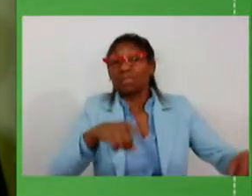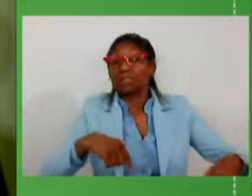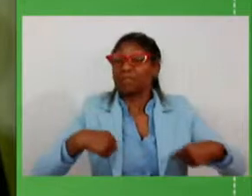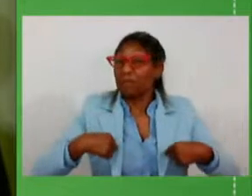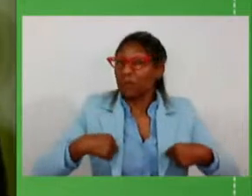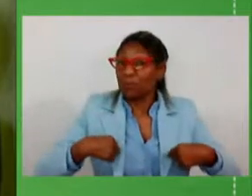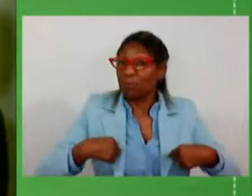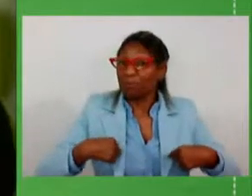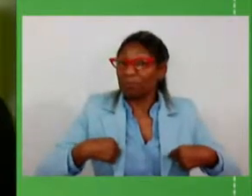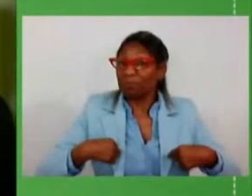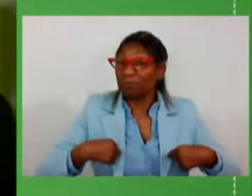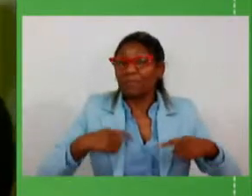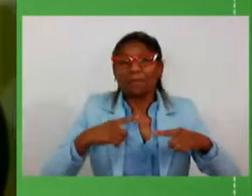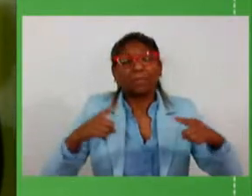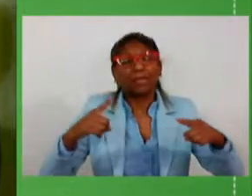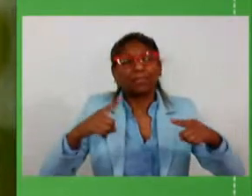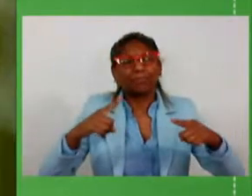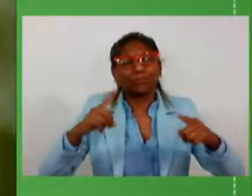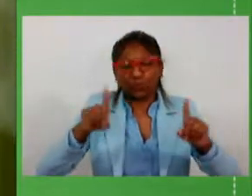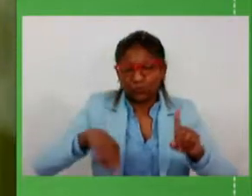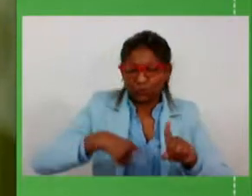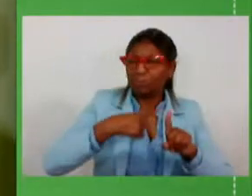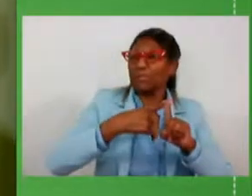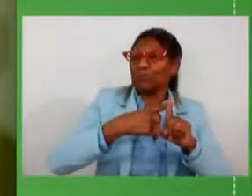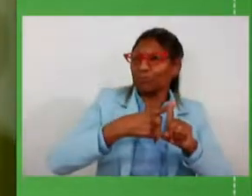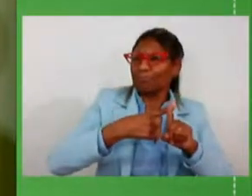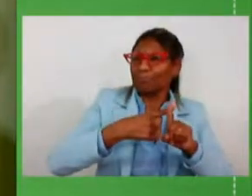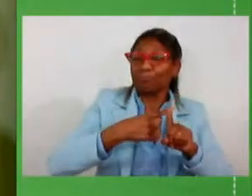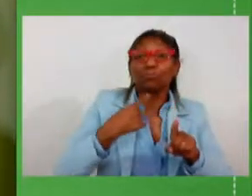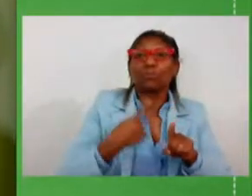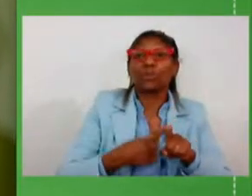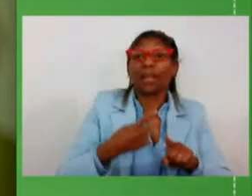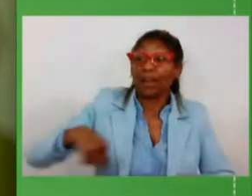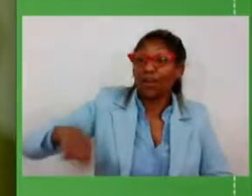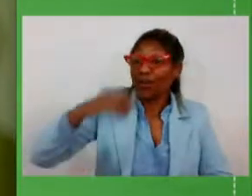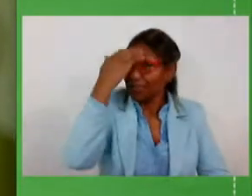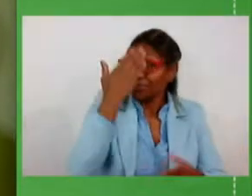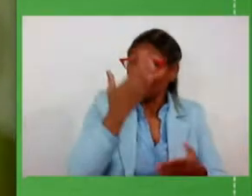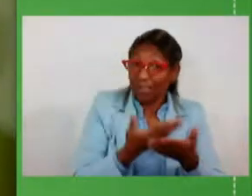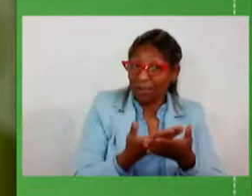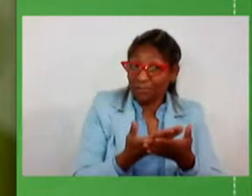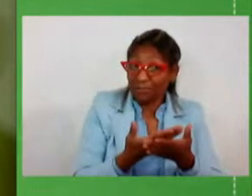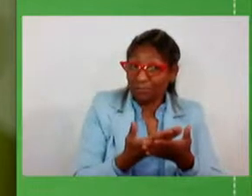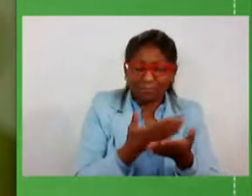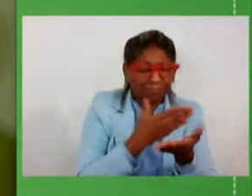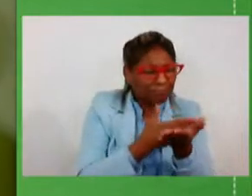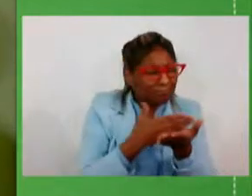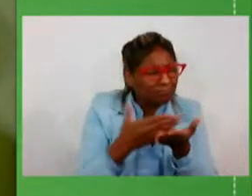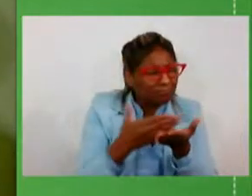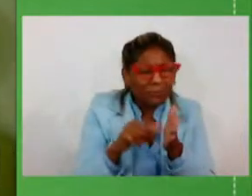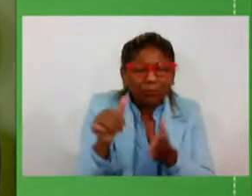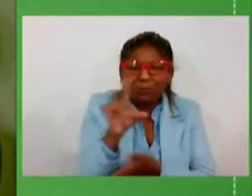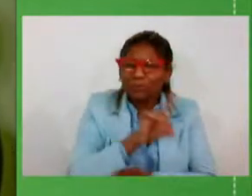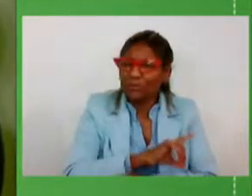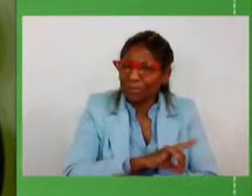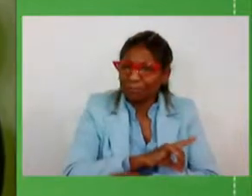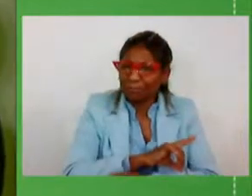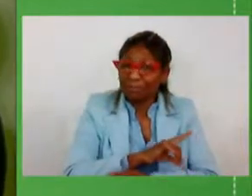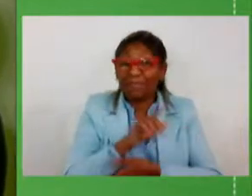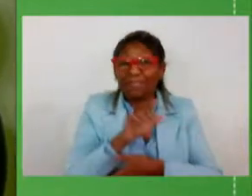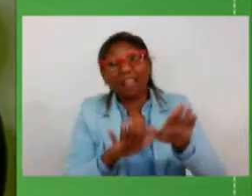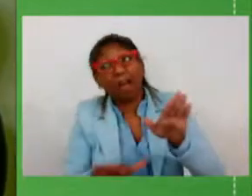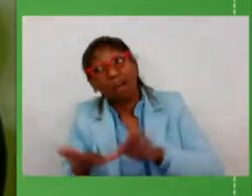mas de otimismo porque nós sempre acreditamos desde o primeiro dia talvez em alguns